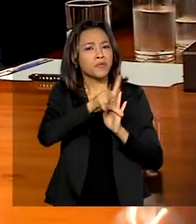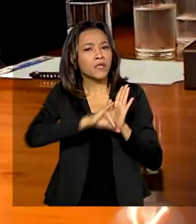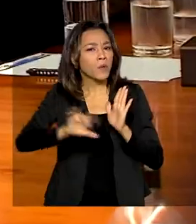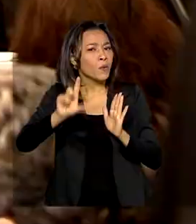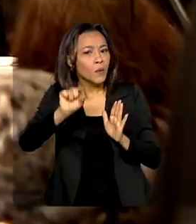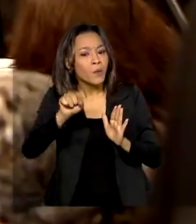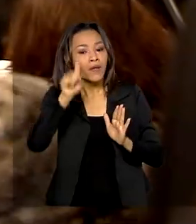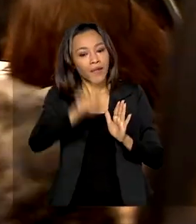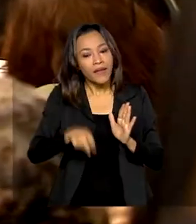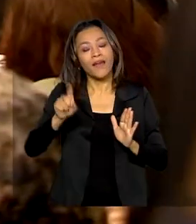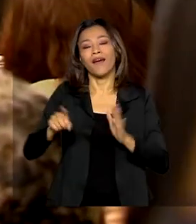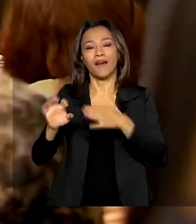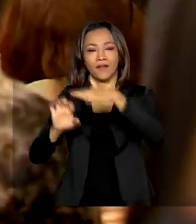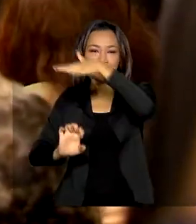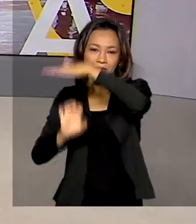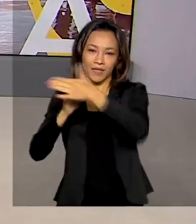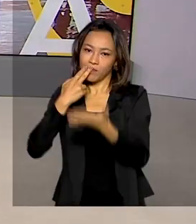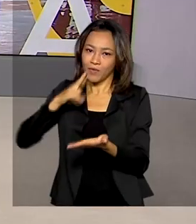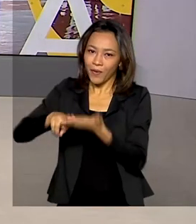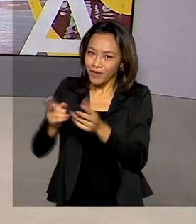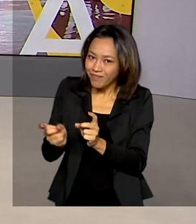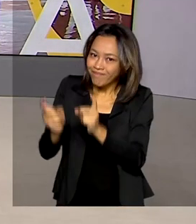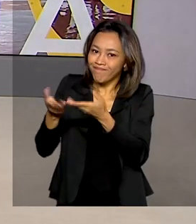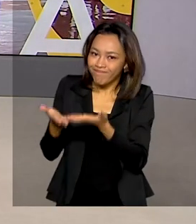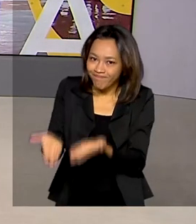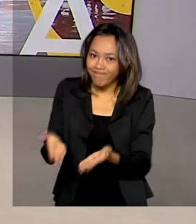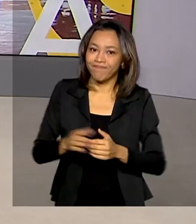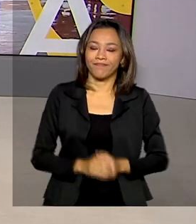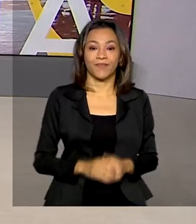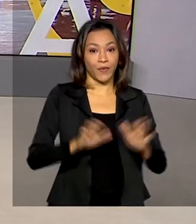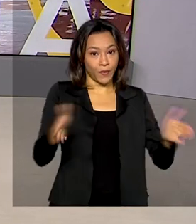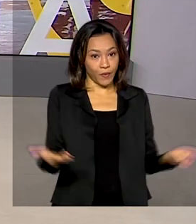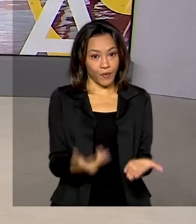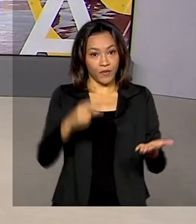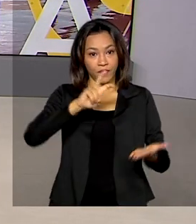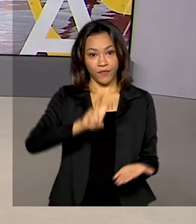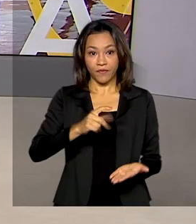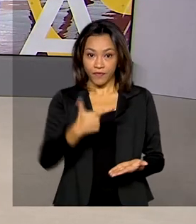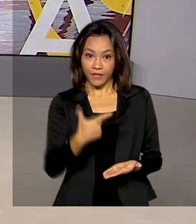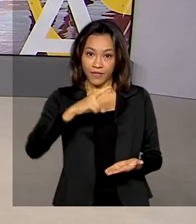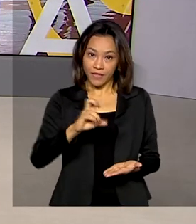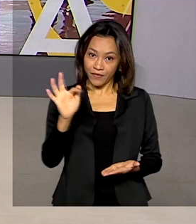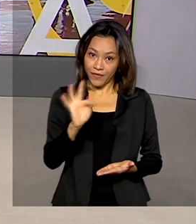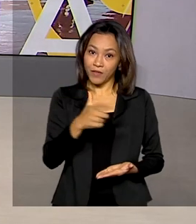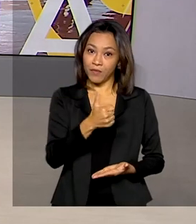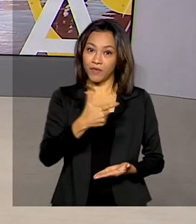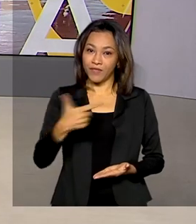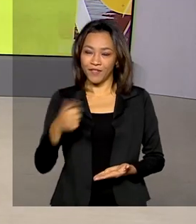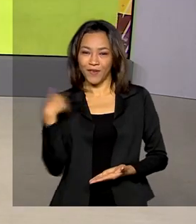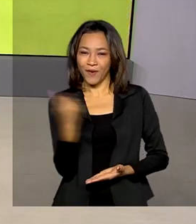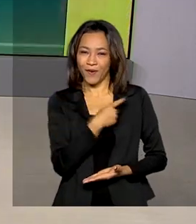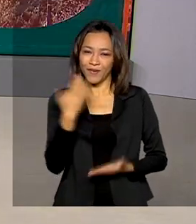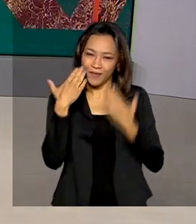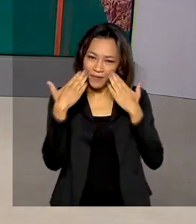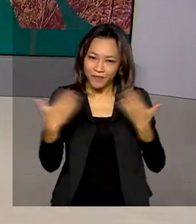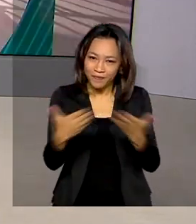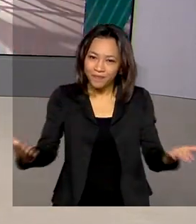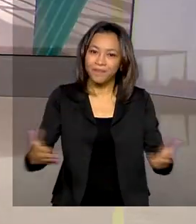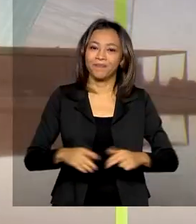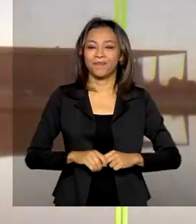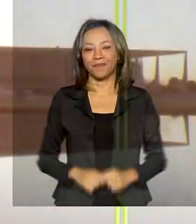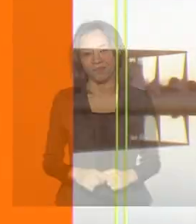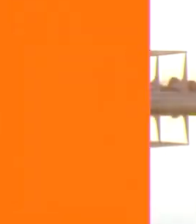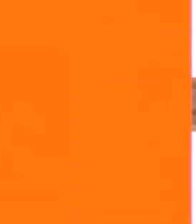desestatização dos Correios. 25 de fevereiro de 2021, o Brasil em Dia está começando.